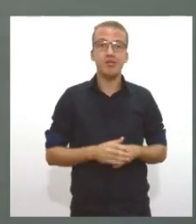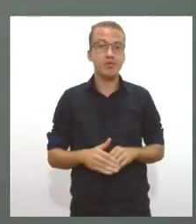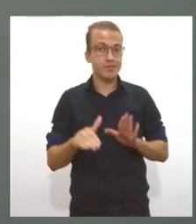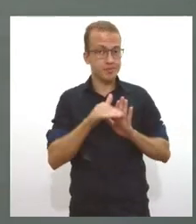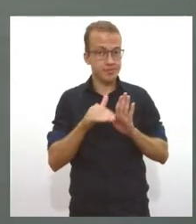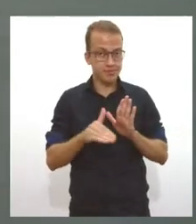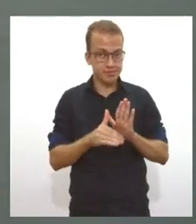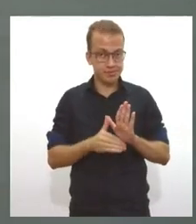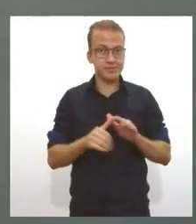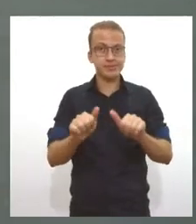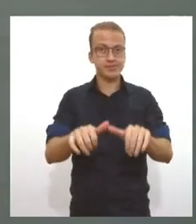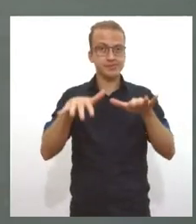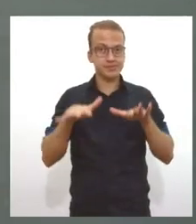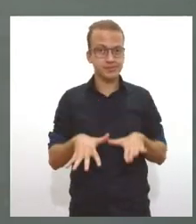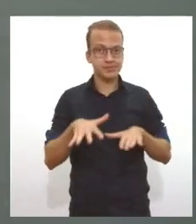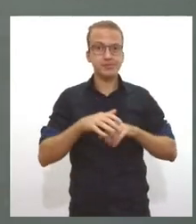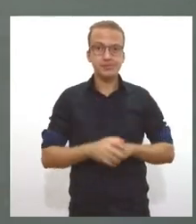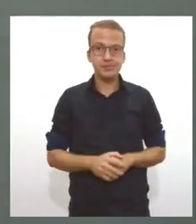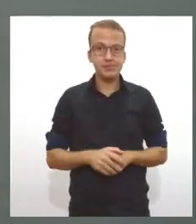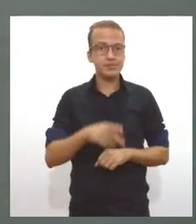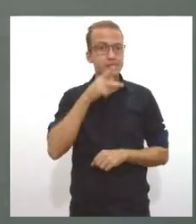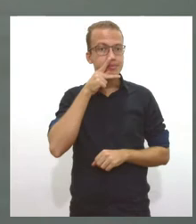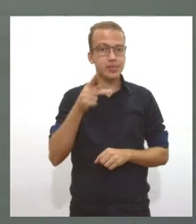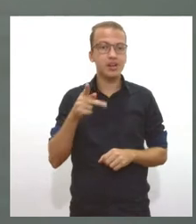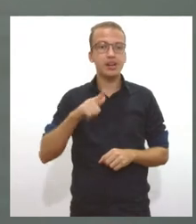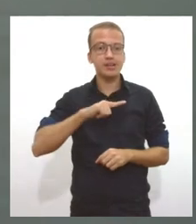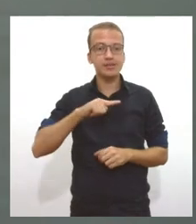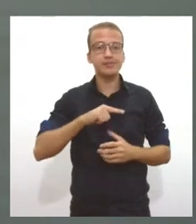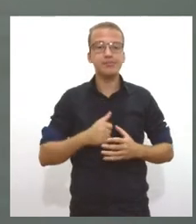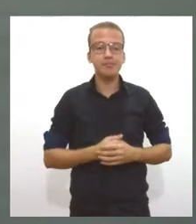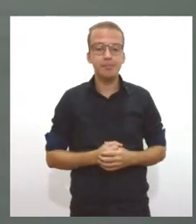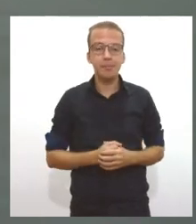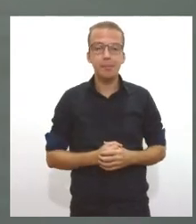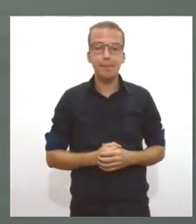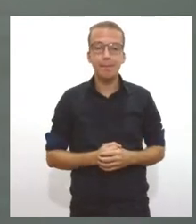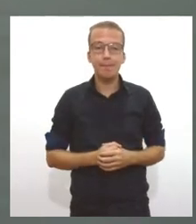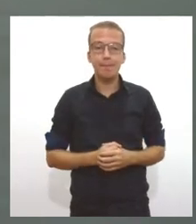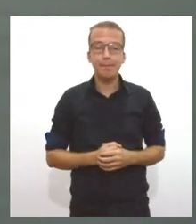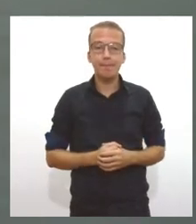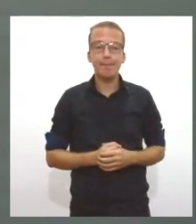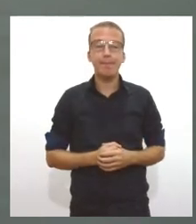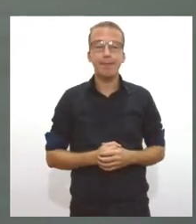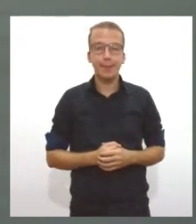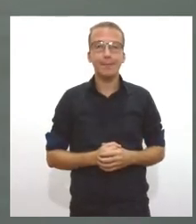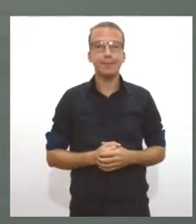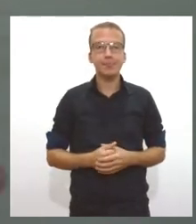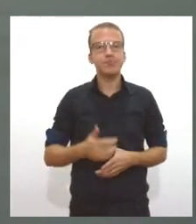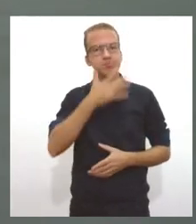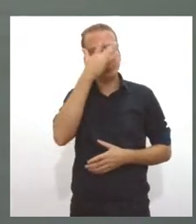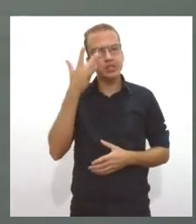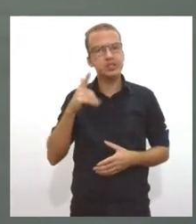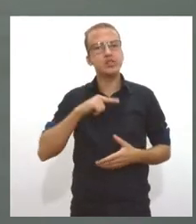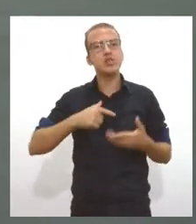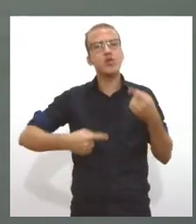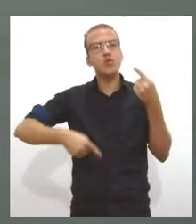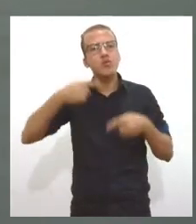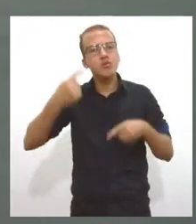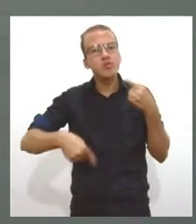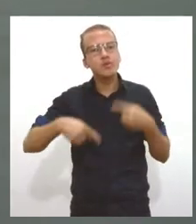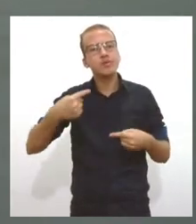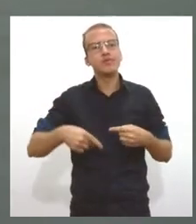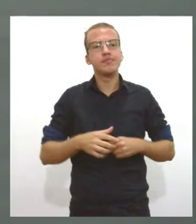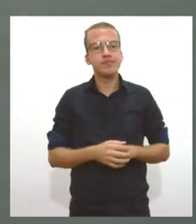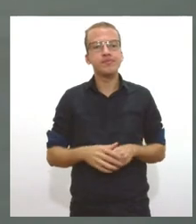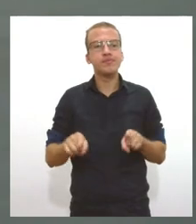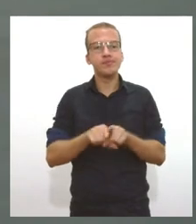há pouco, a sua presidência sobre a legislativa está recebendo muitas pessoas na Casa Legislativa e eles também recebem uma comissão